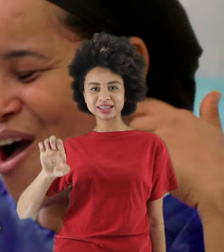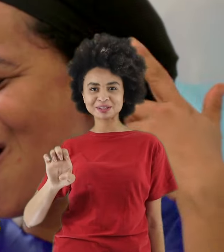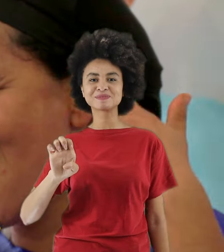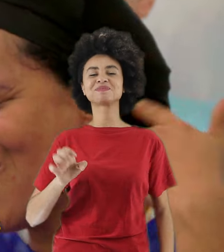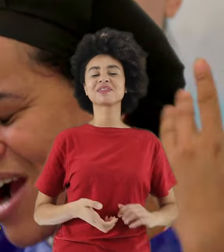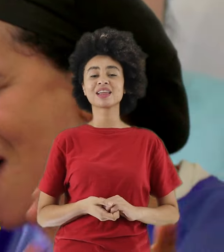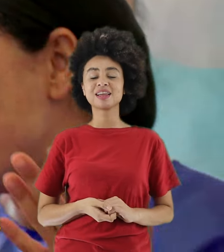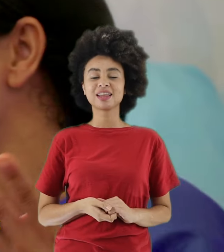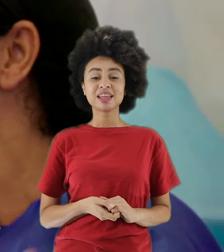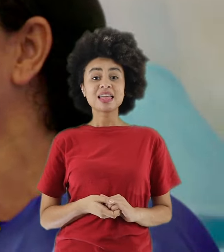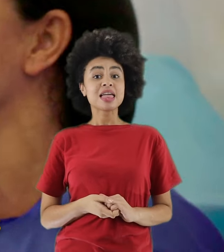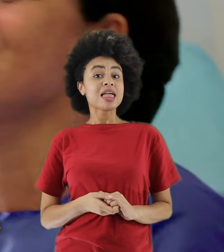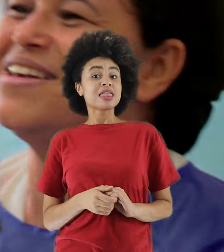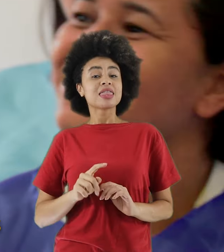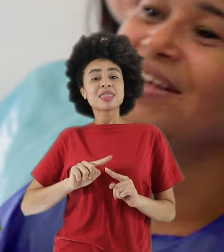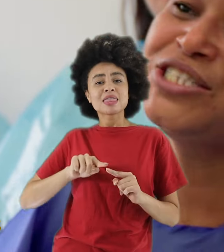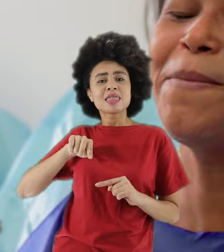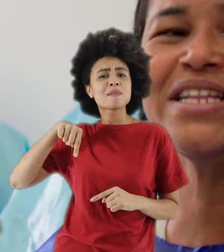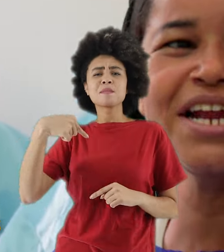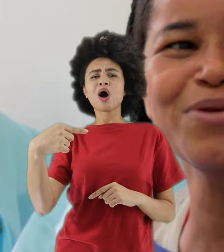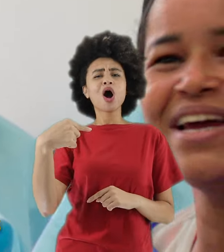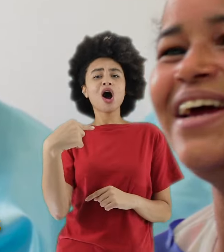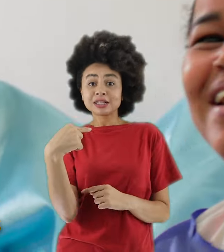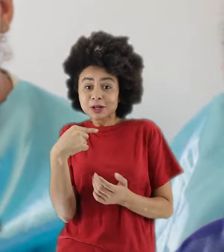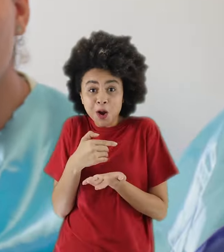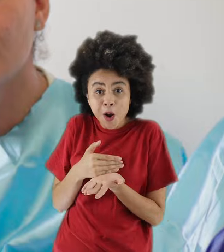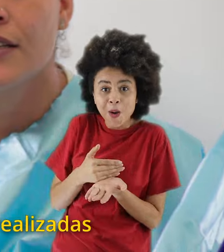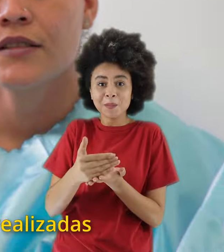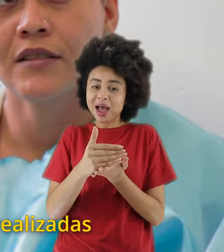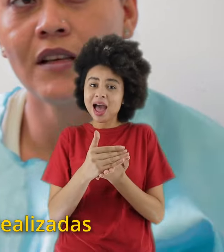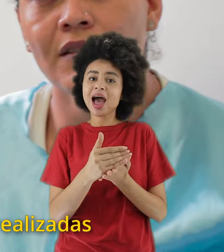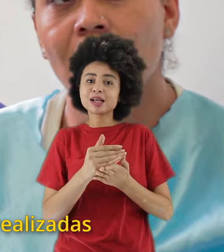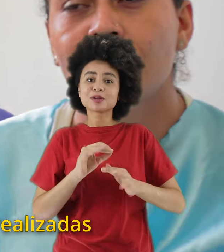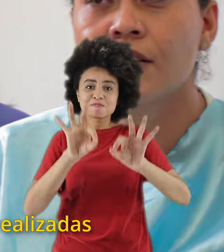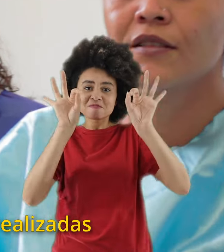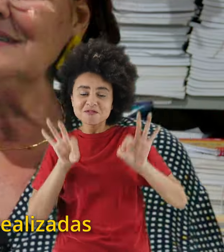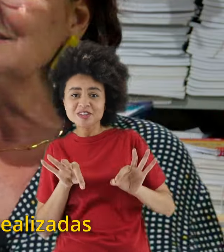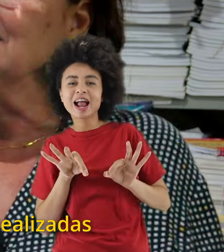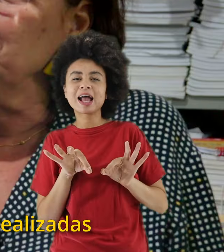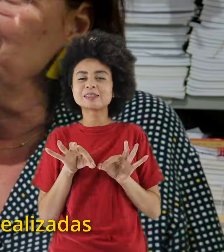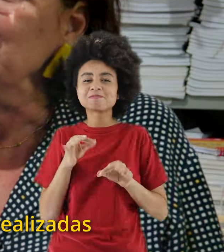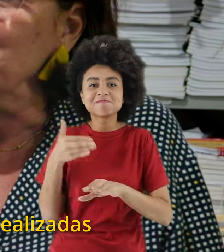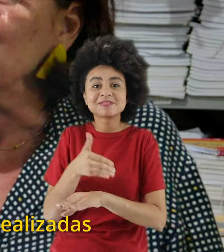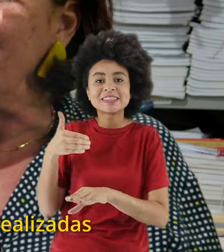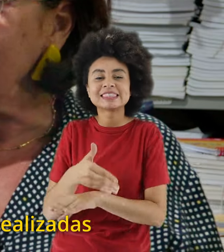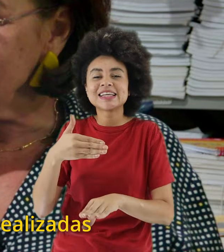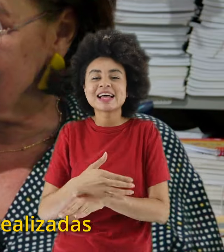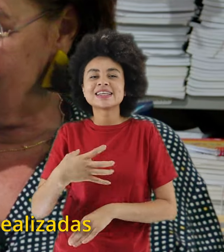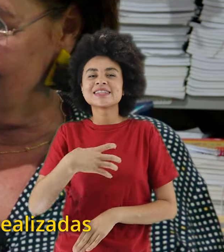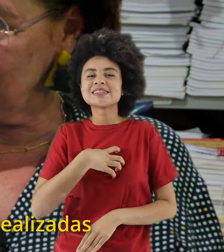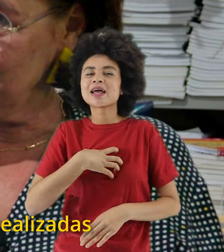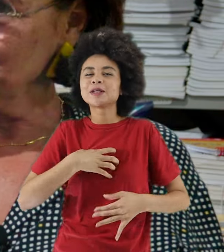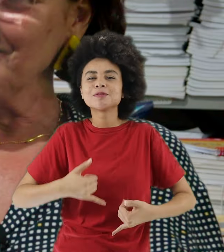Quando elas partem para um projeto desses, que elas se envolvem, elas se sentem profundamente